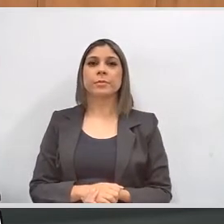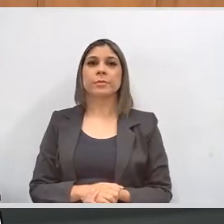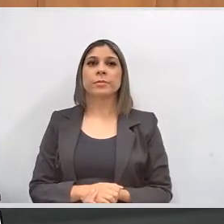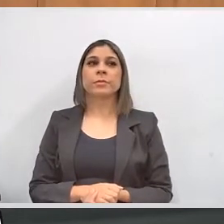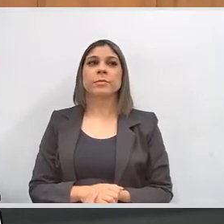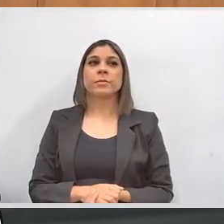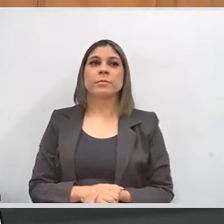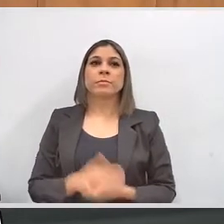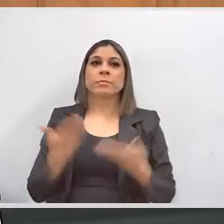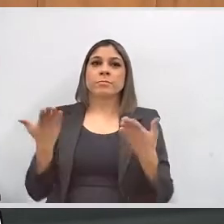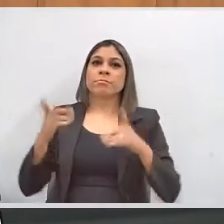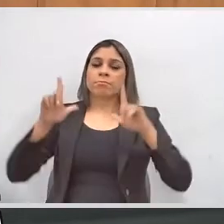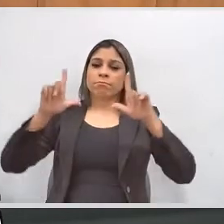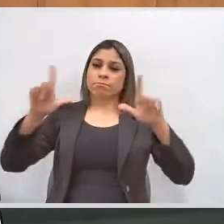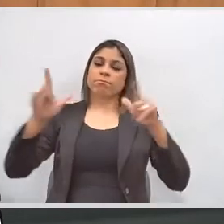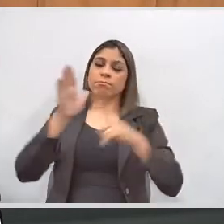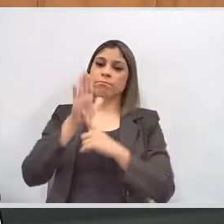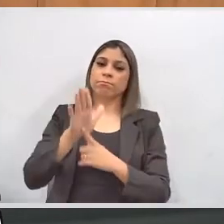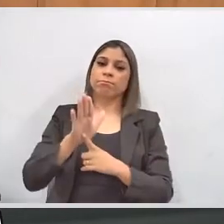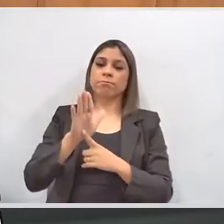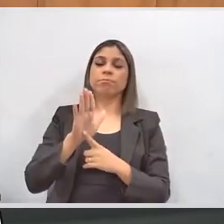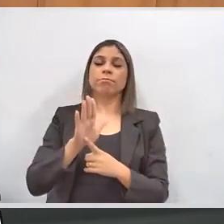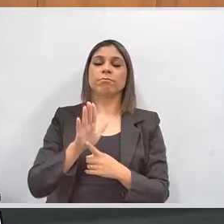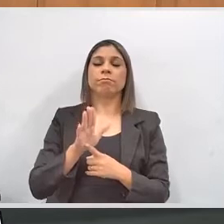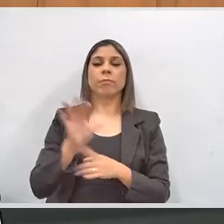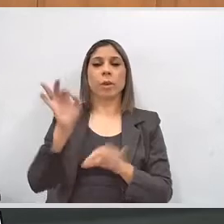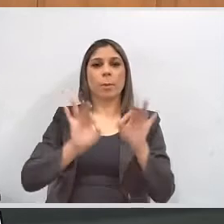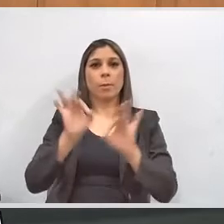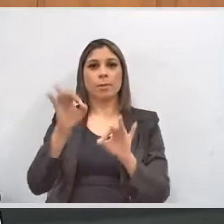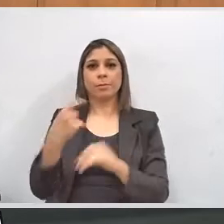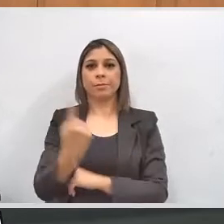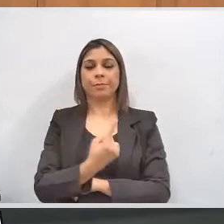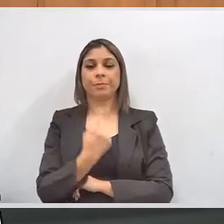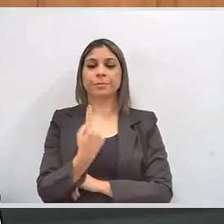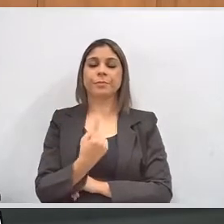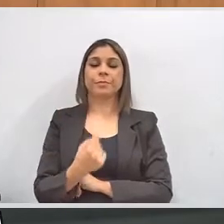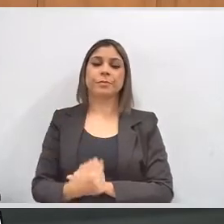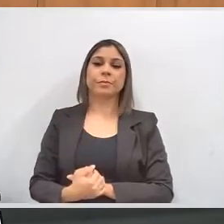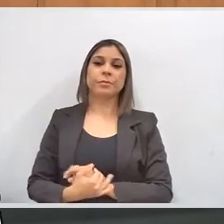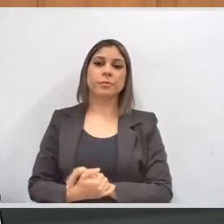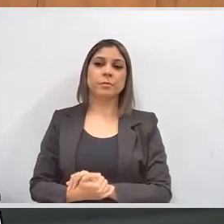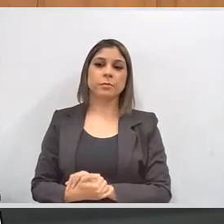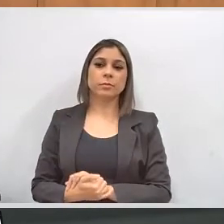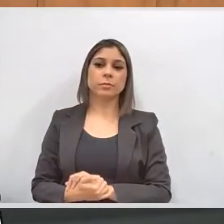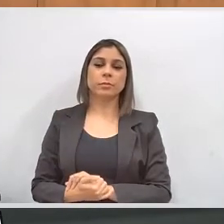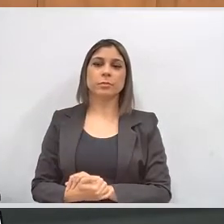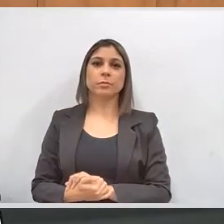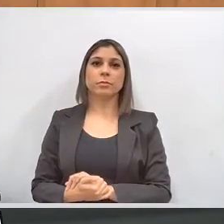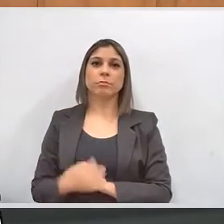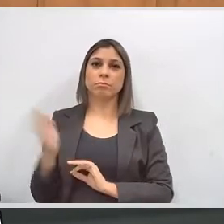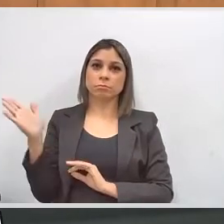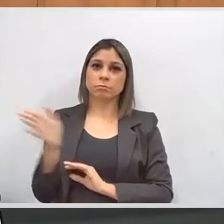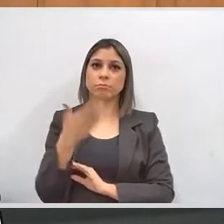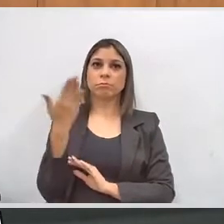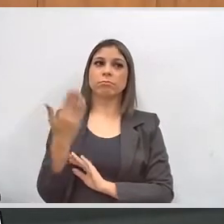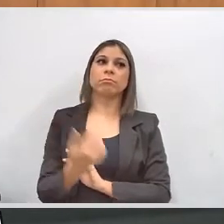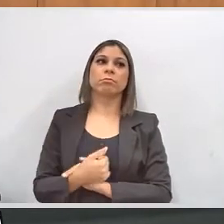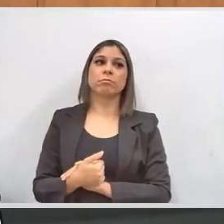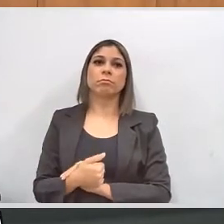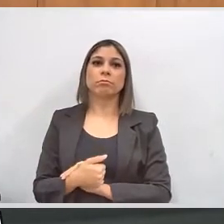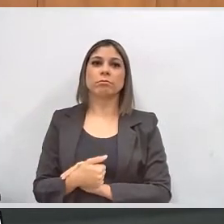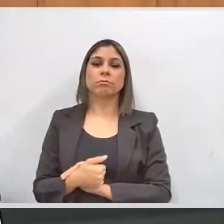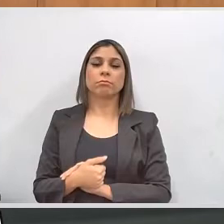Bom, esse é o painel, a apresentação do nosso programa. Vamos passando aqui adiante.